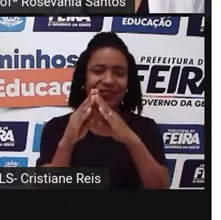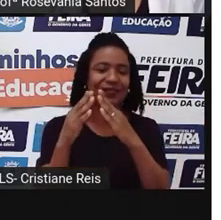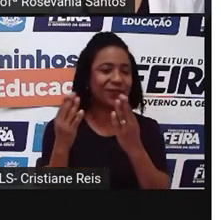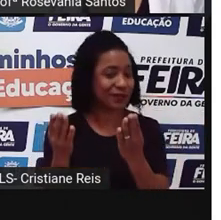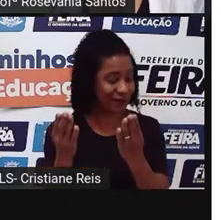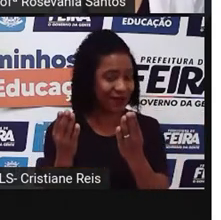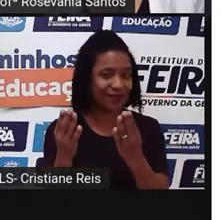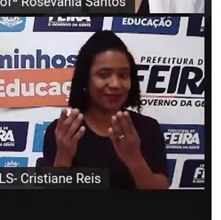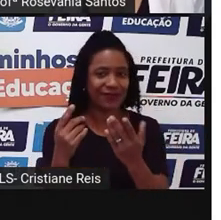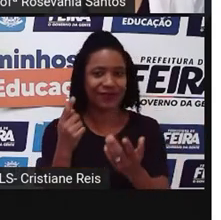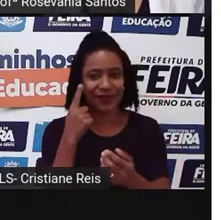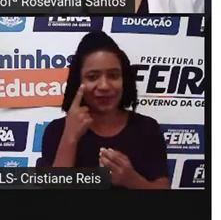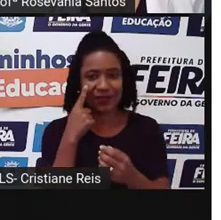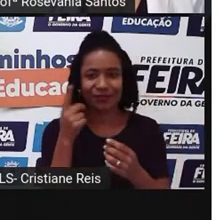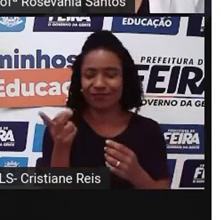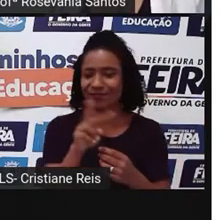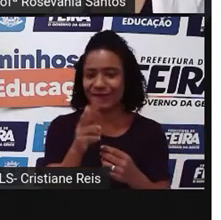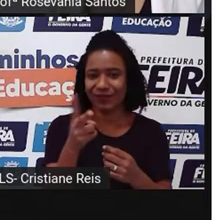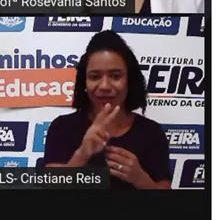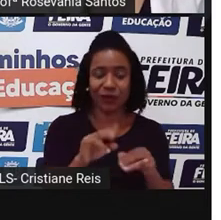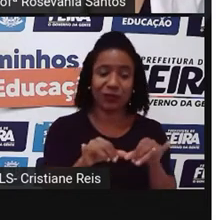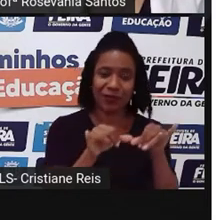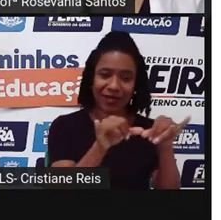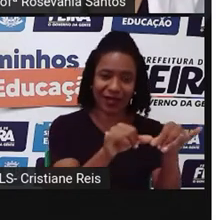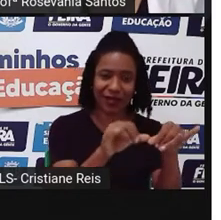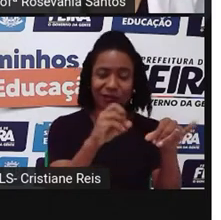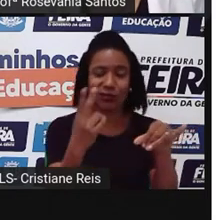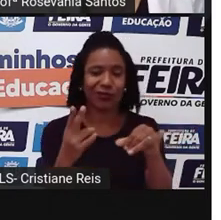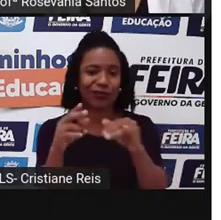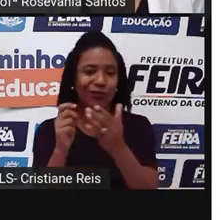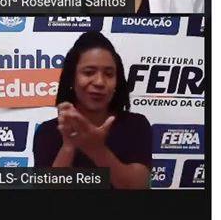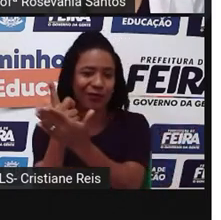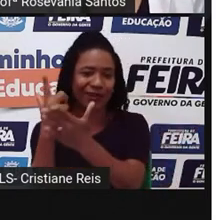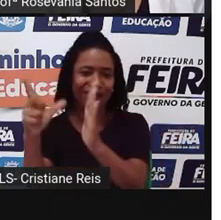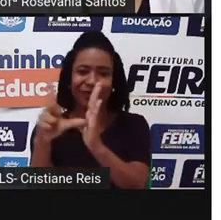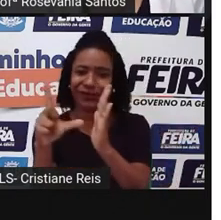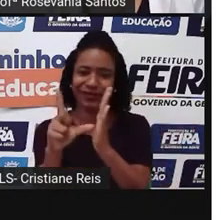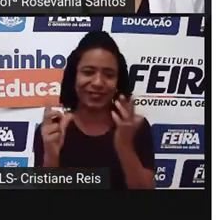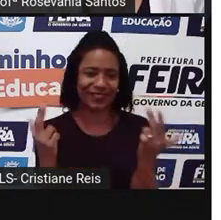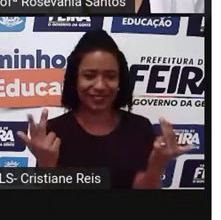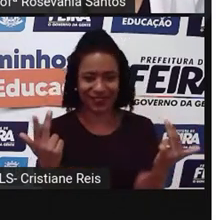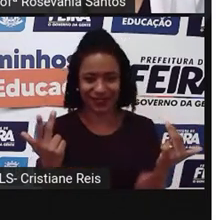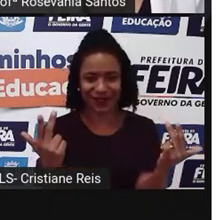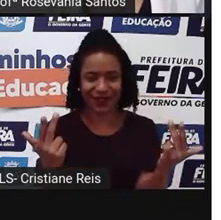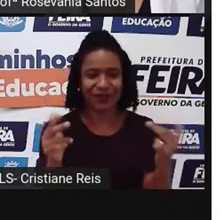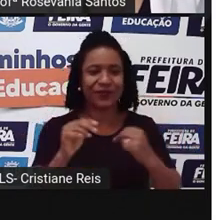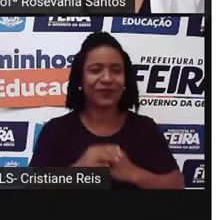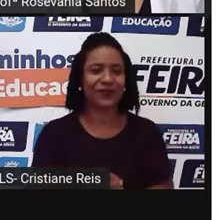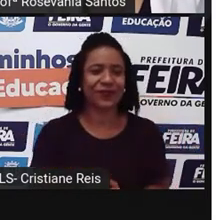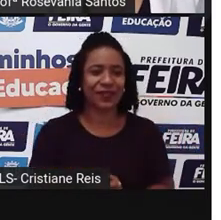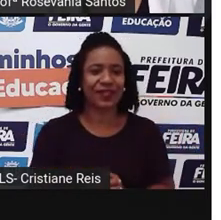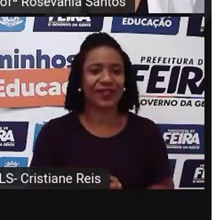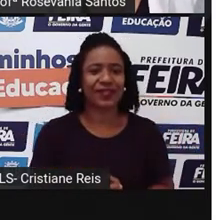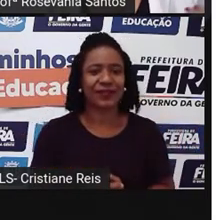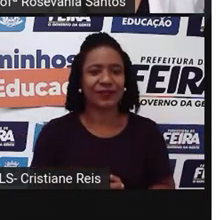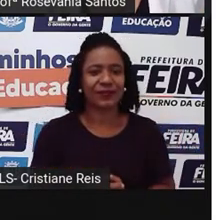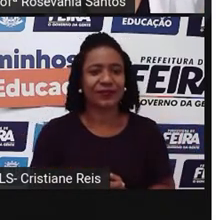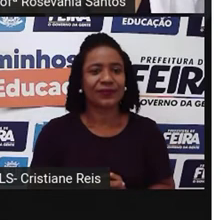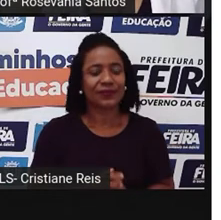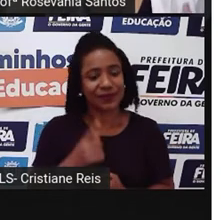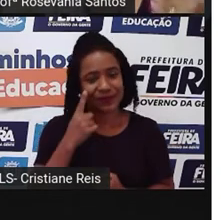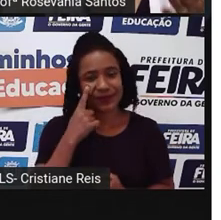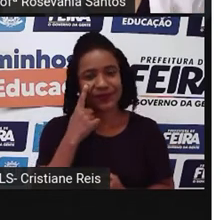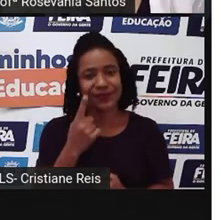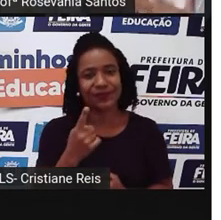ou se é pelo outro. O destino sempre é a mesa da gente. Então, esse caminho, ele é feito direto, né?